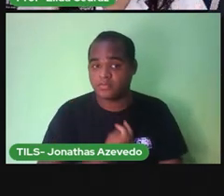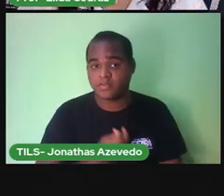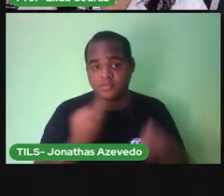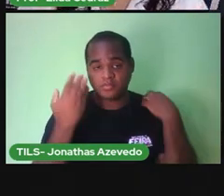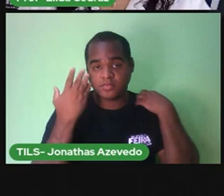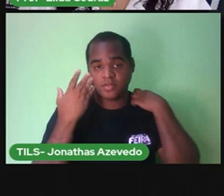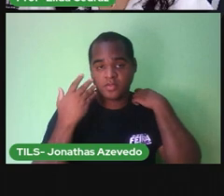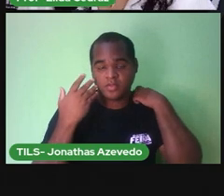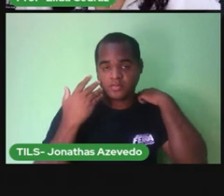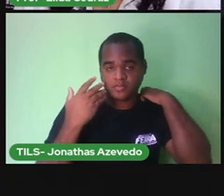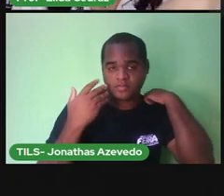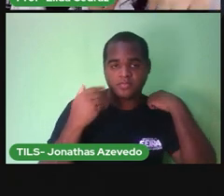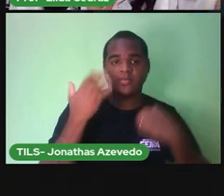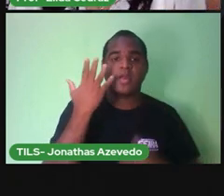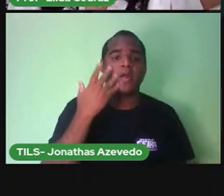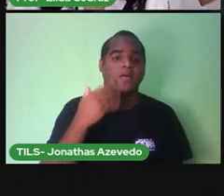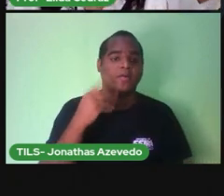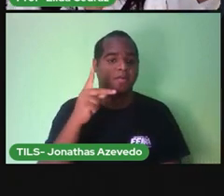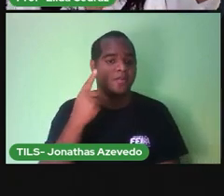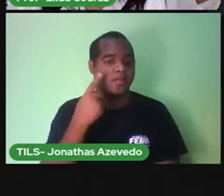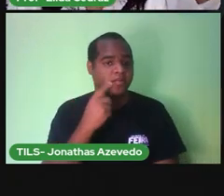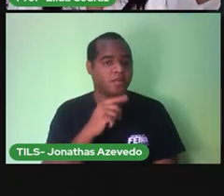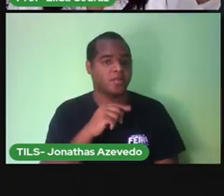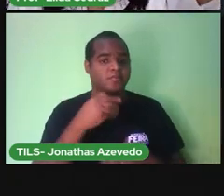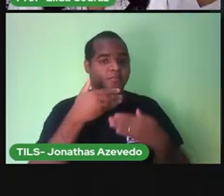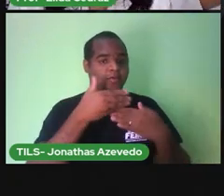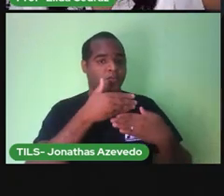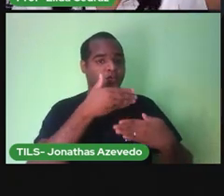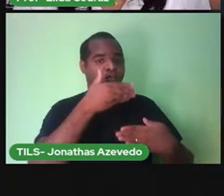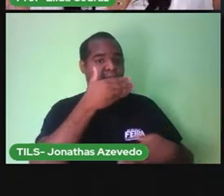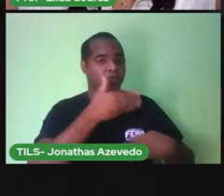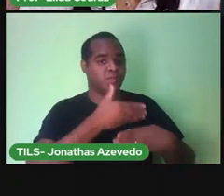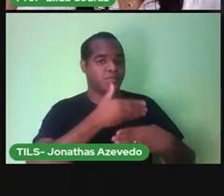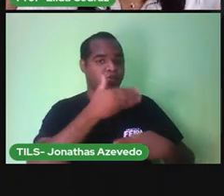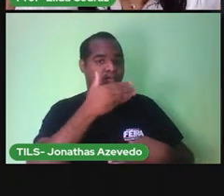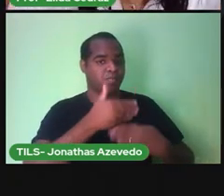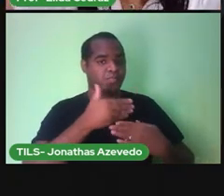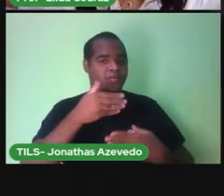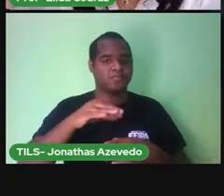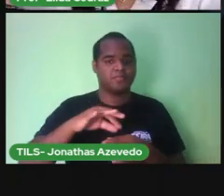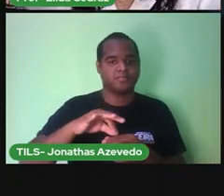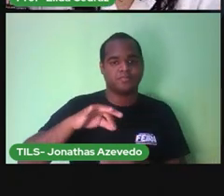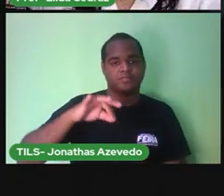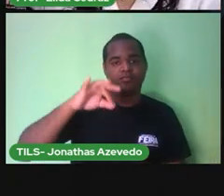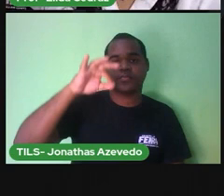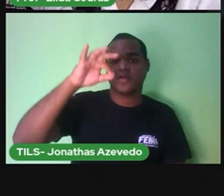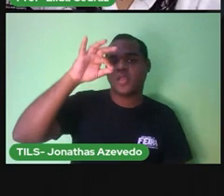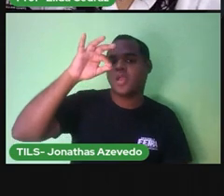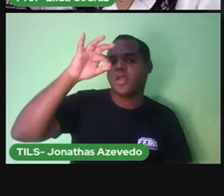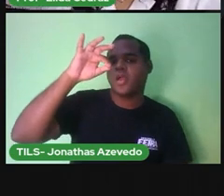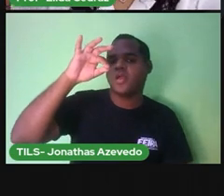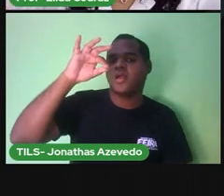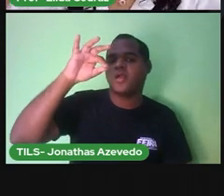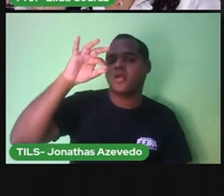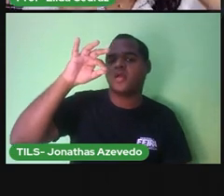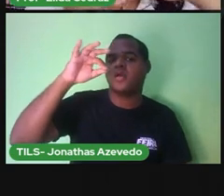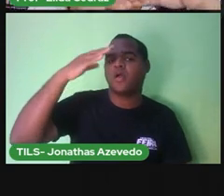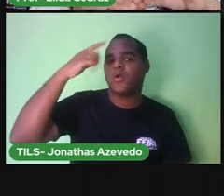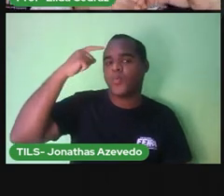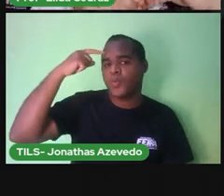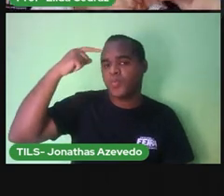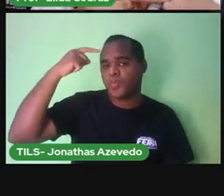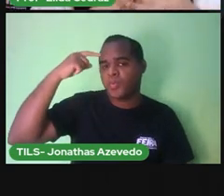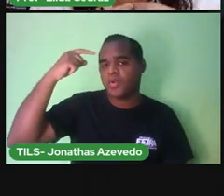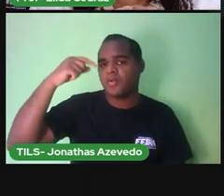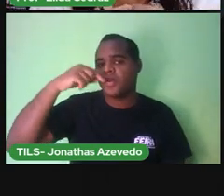parede Estica o E na altura Certinha Da cabeça O